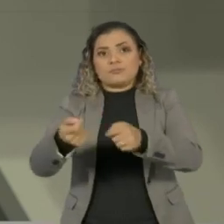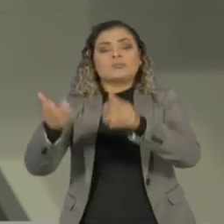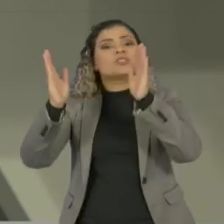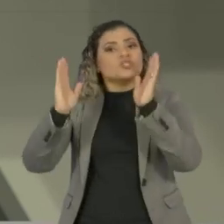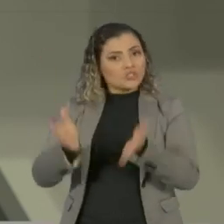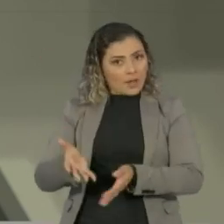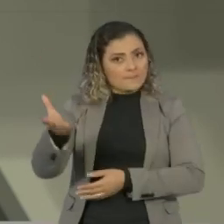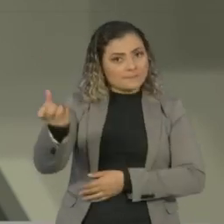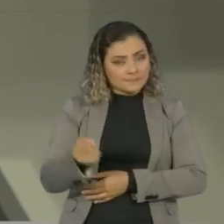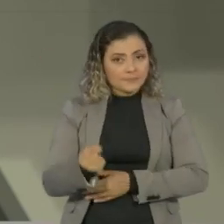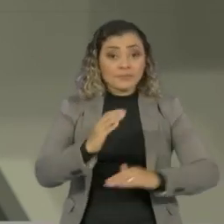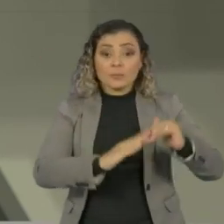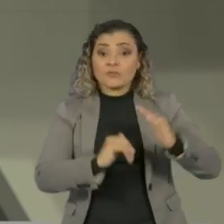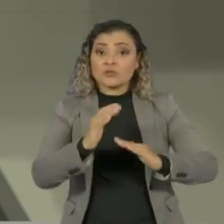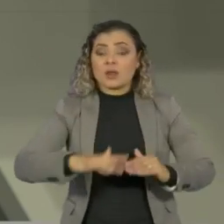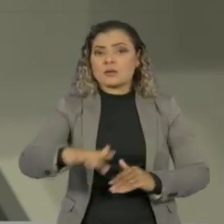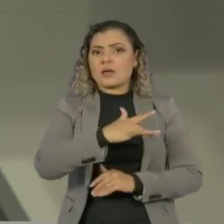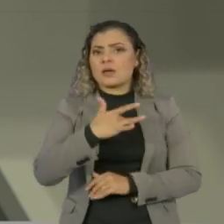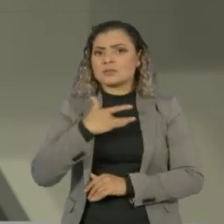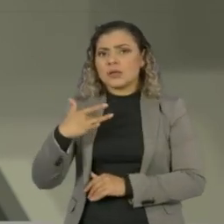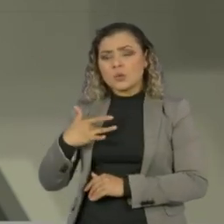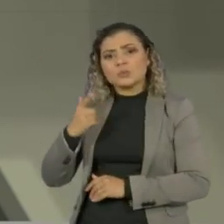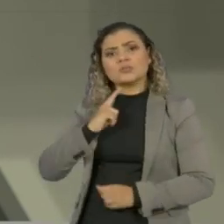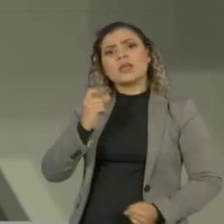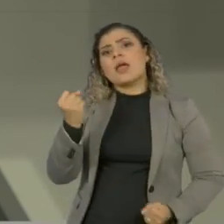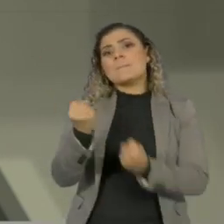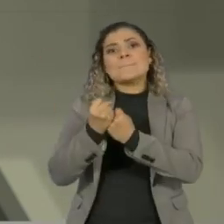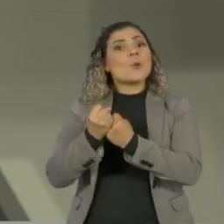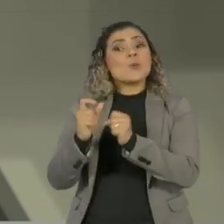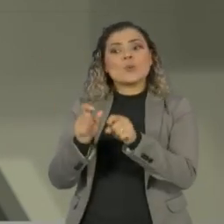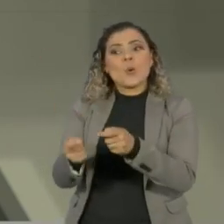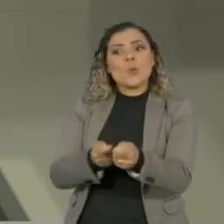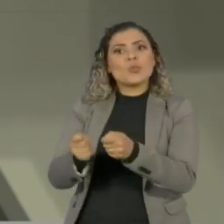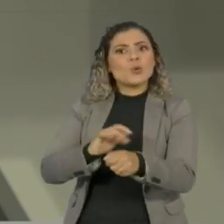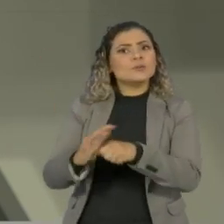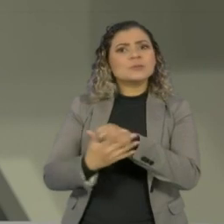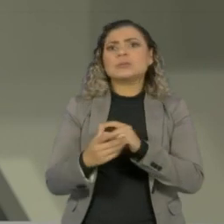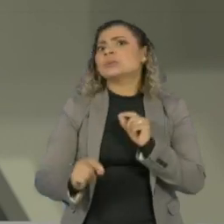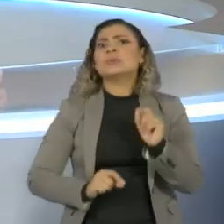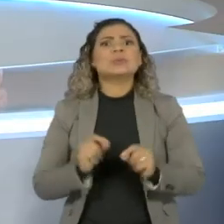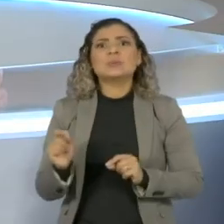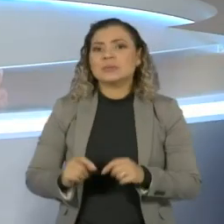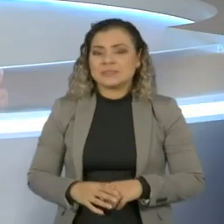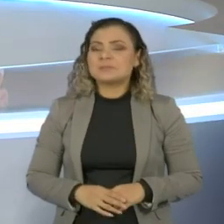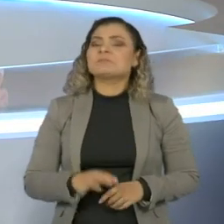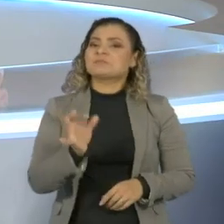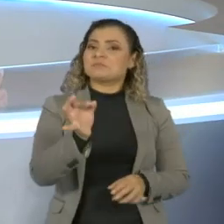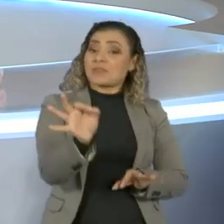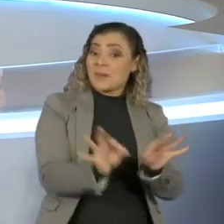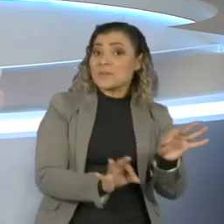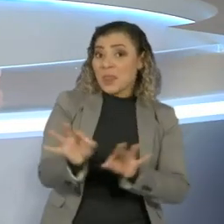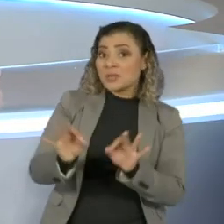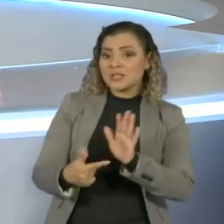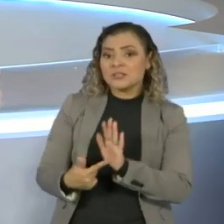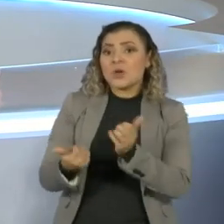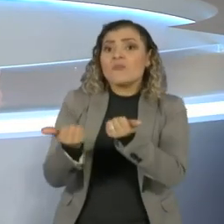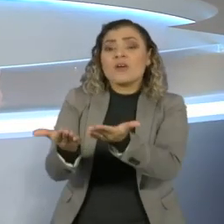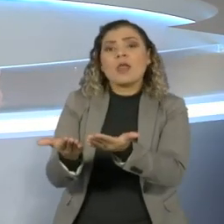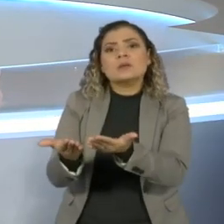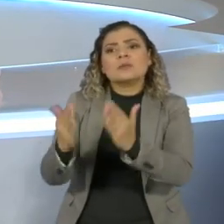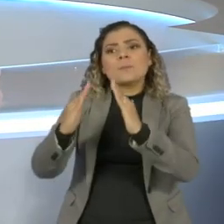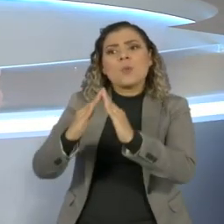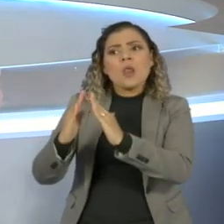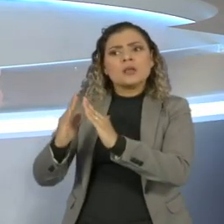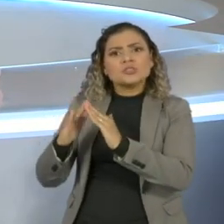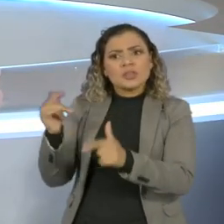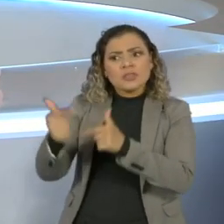Profissionais de saúde agora têm novo apoio no combate à pandemia do coronavírus. Um projeto oferece moradia para quem está